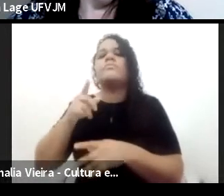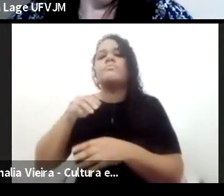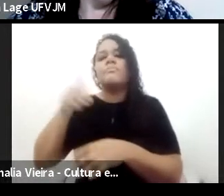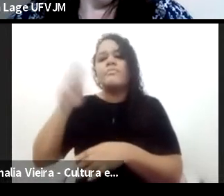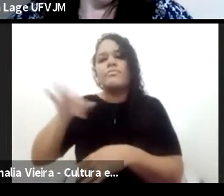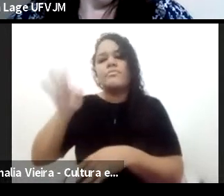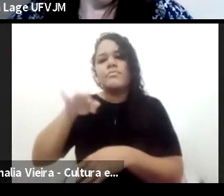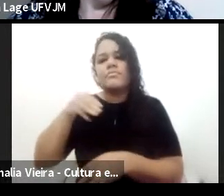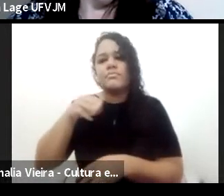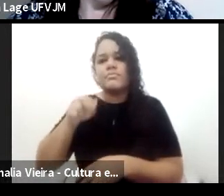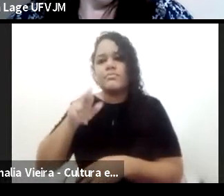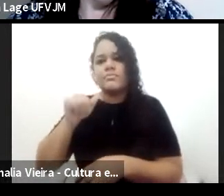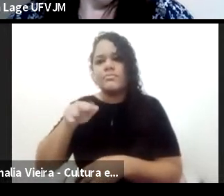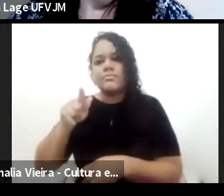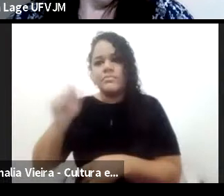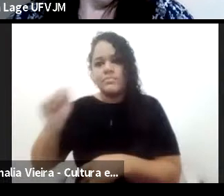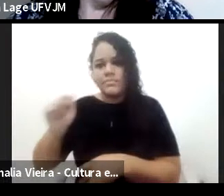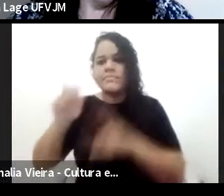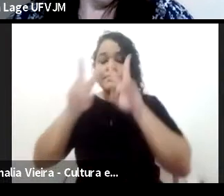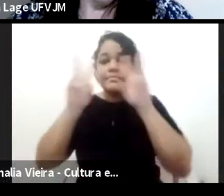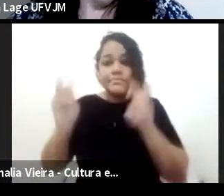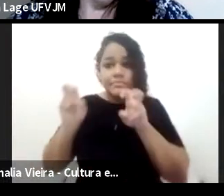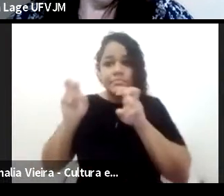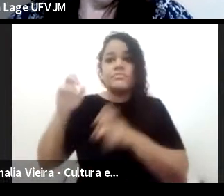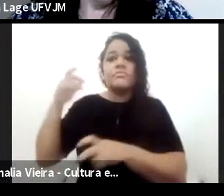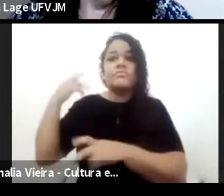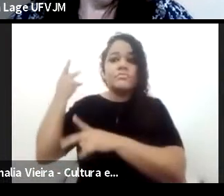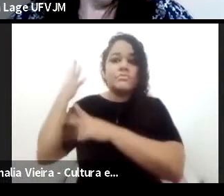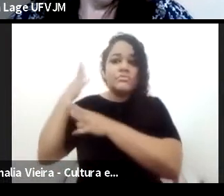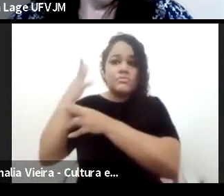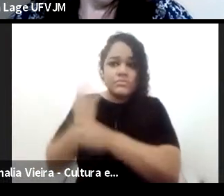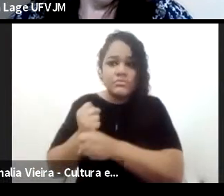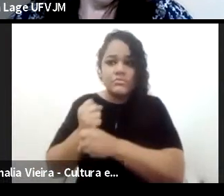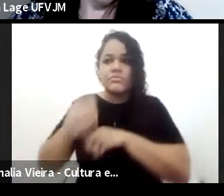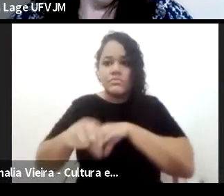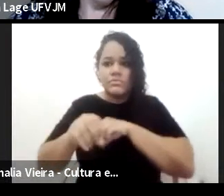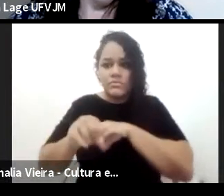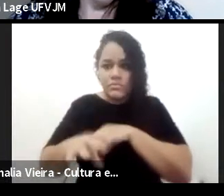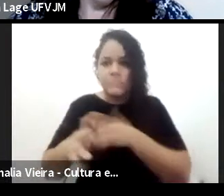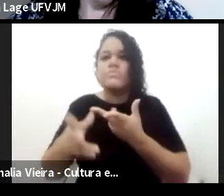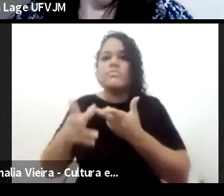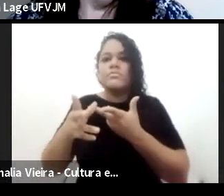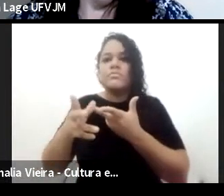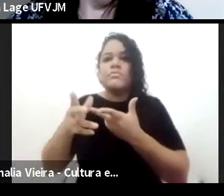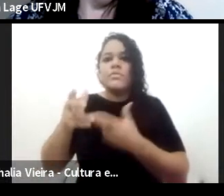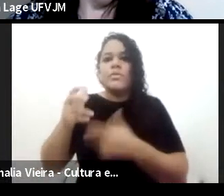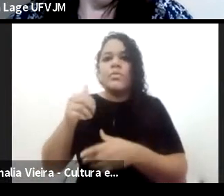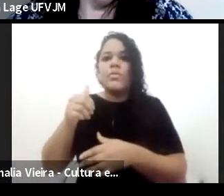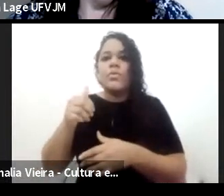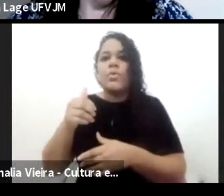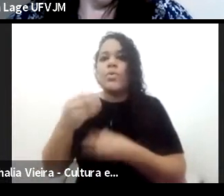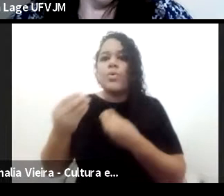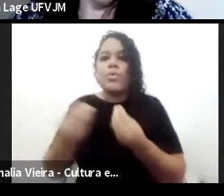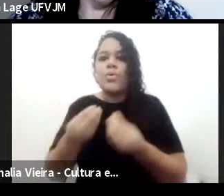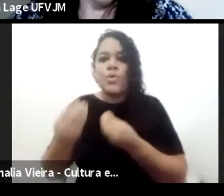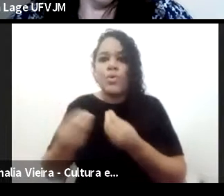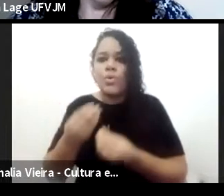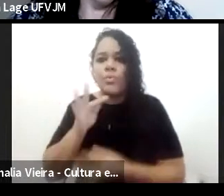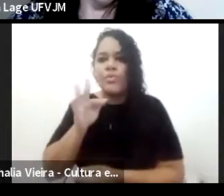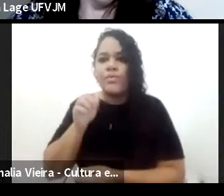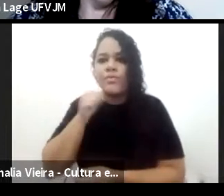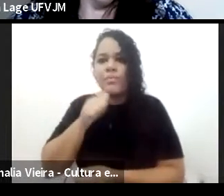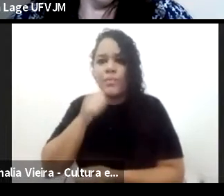História da Educação Confissional Feminina e das Instituições Educativas. e a História da Educação,